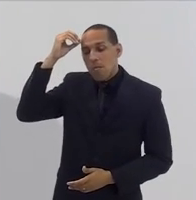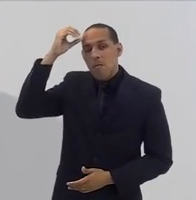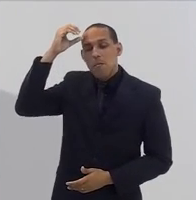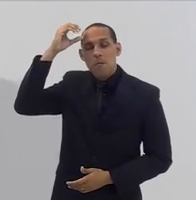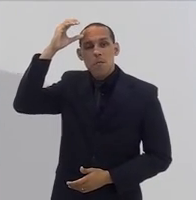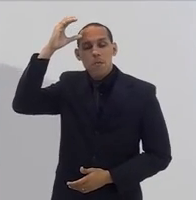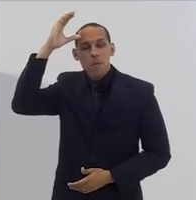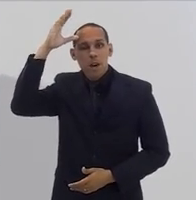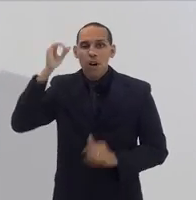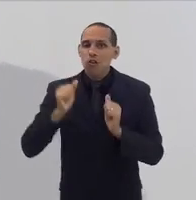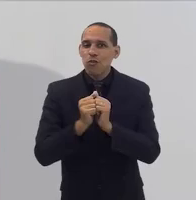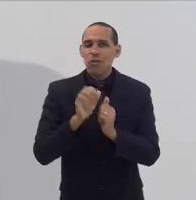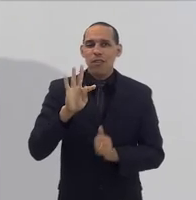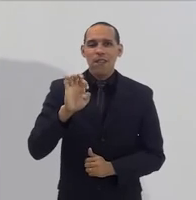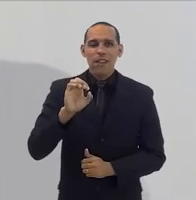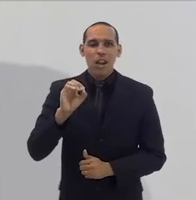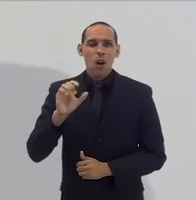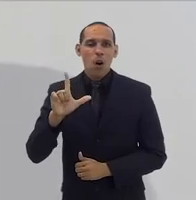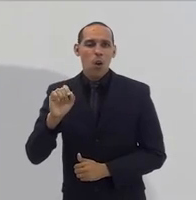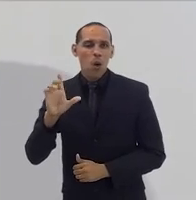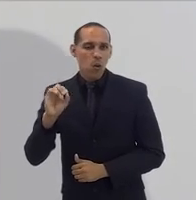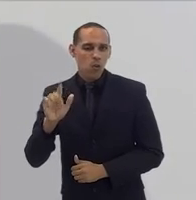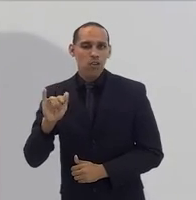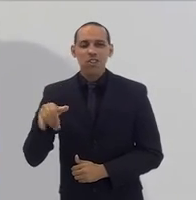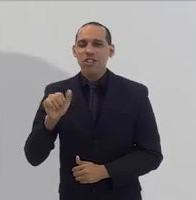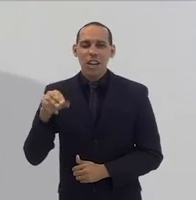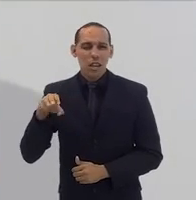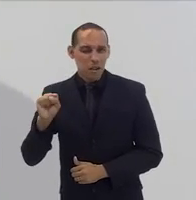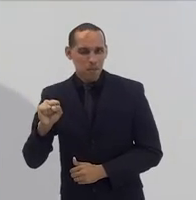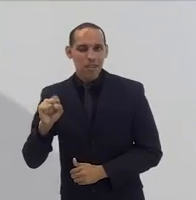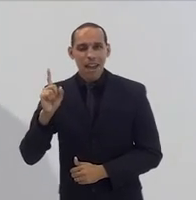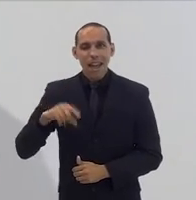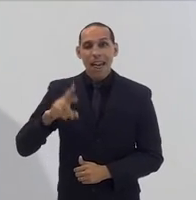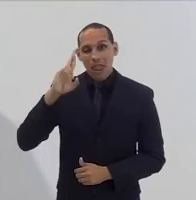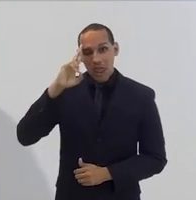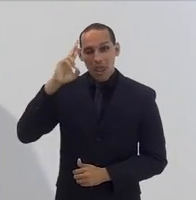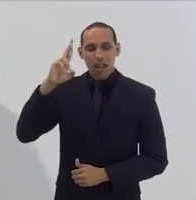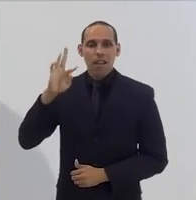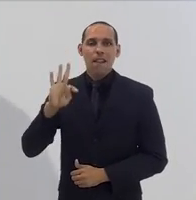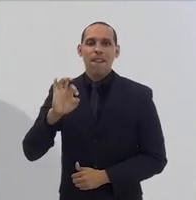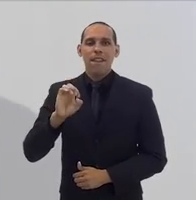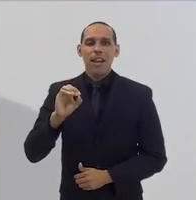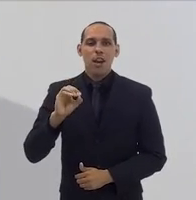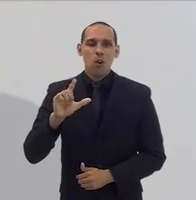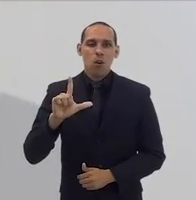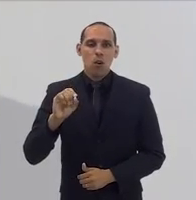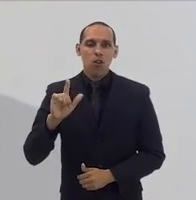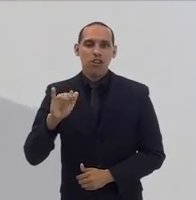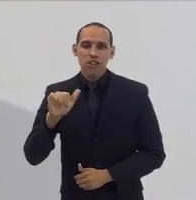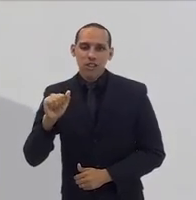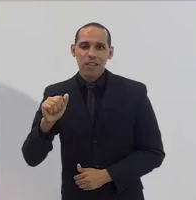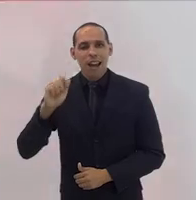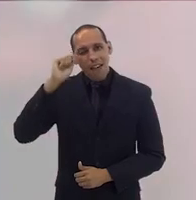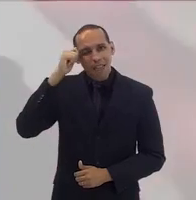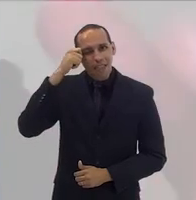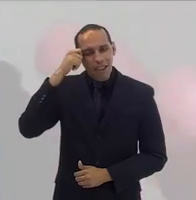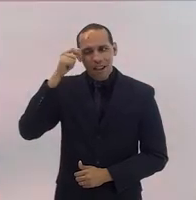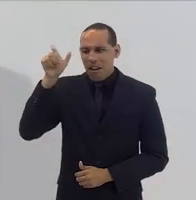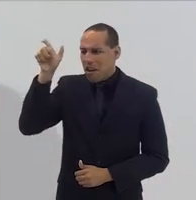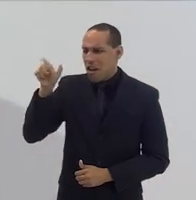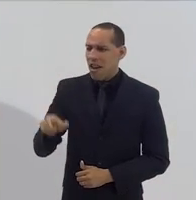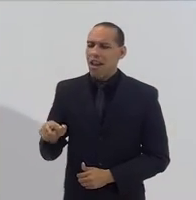como com o teólogo James Coney, um ícone da teologia negra, com meu amigo, teólogo, pastor,